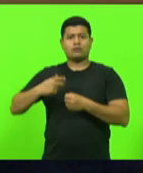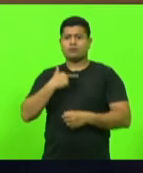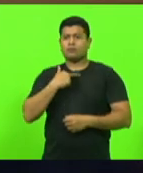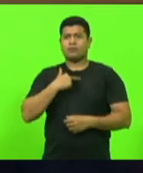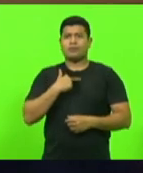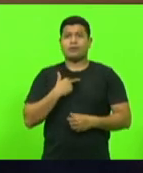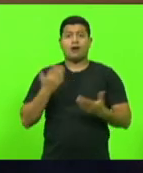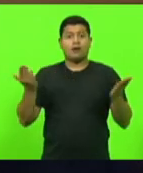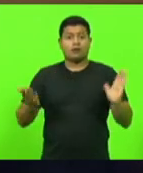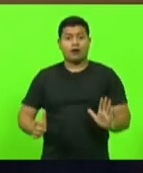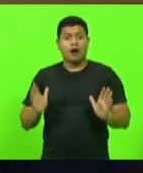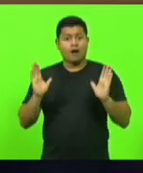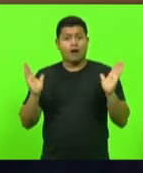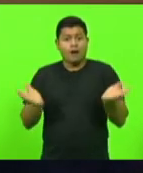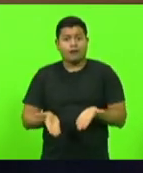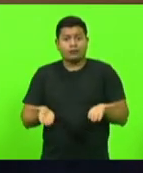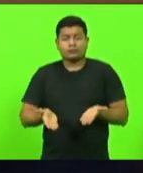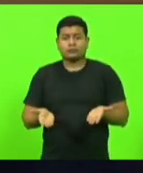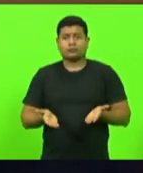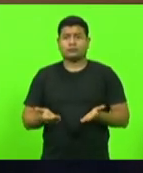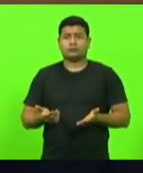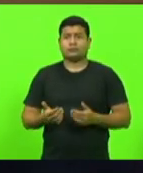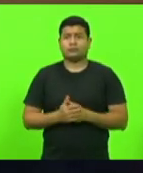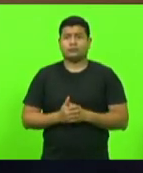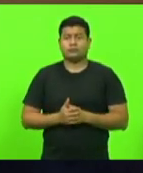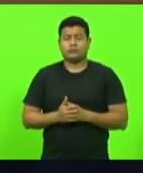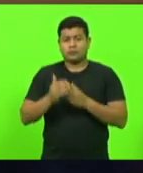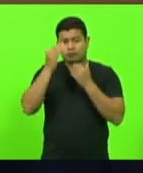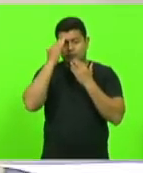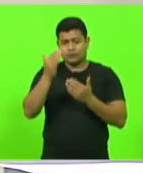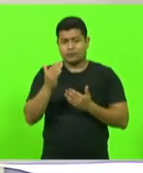segundos deputado obrigado lastimável estou muito chateado obrigado